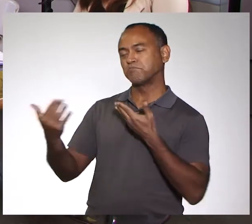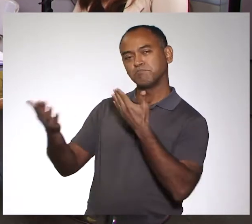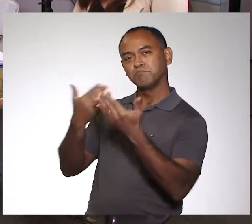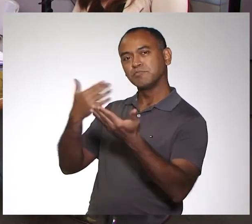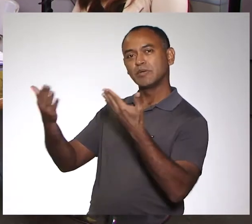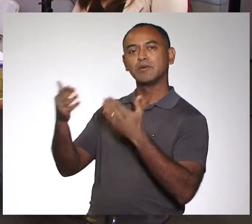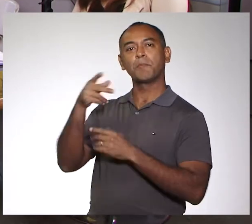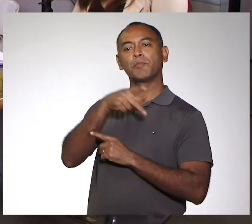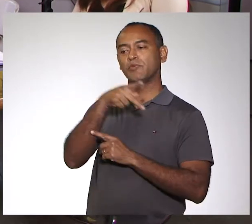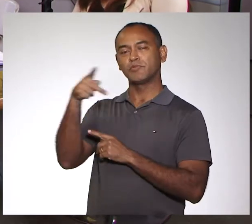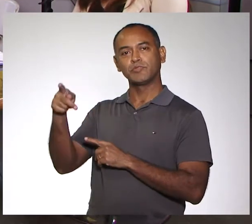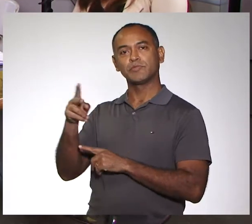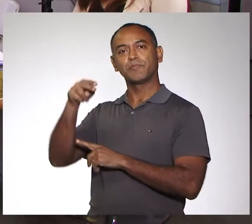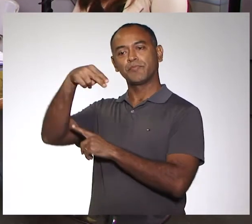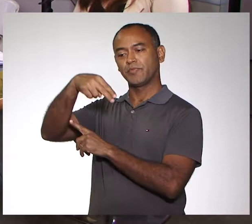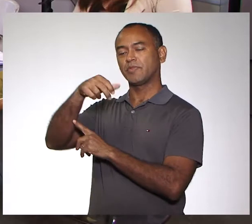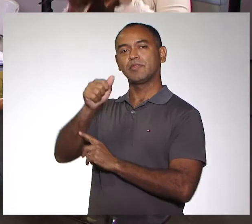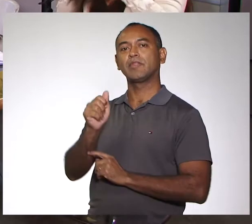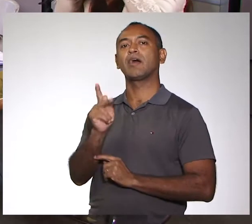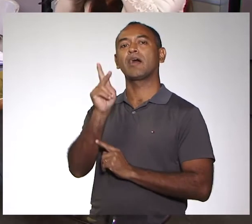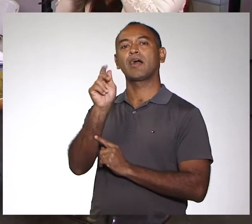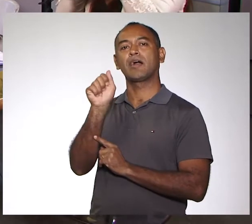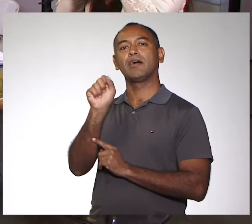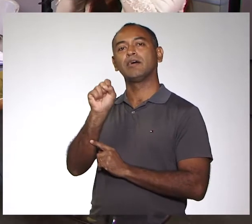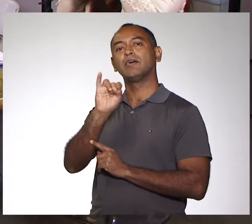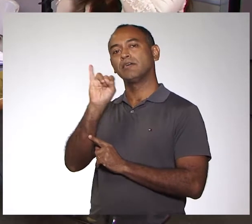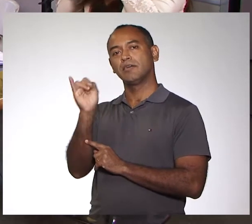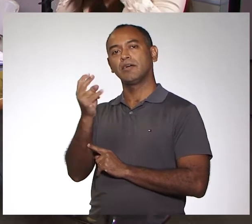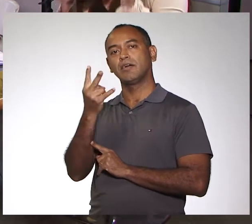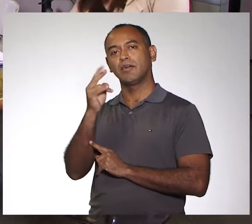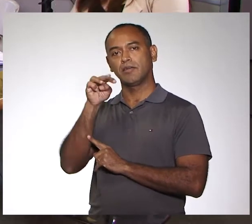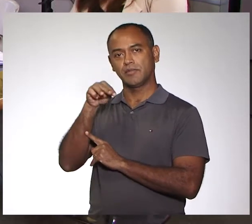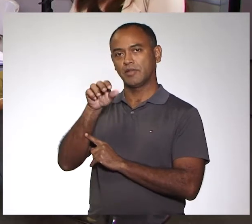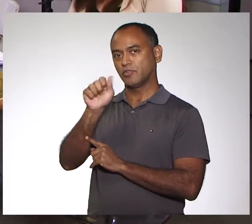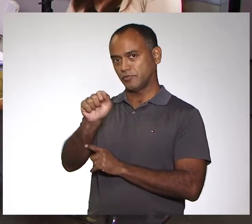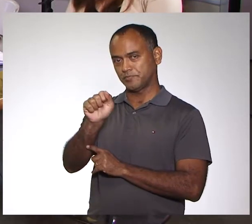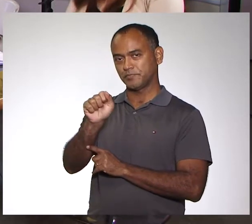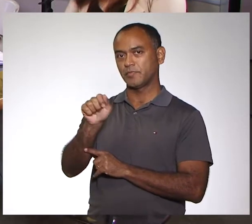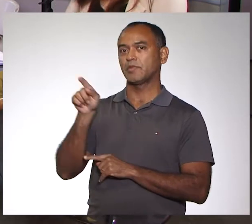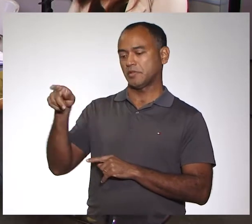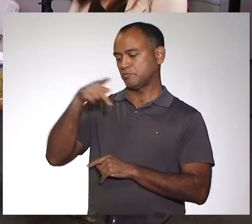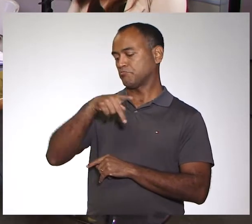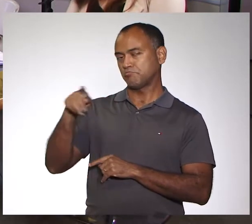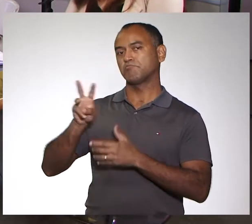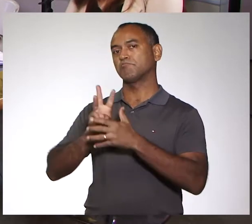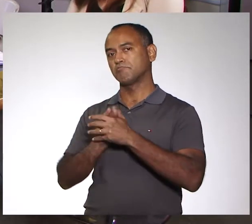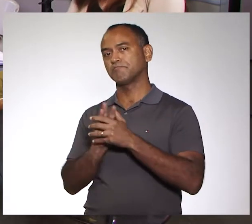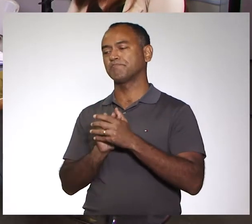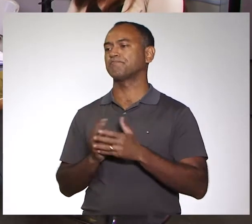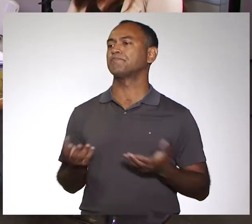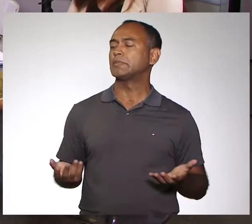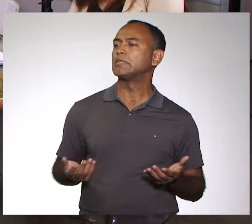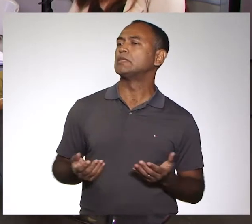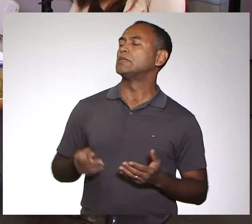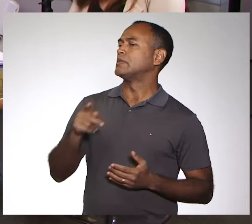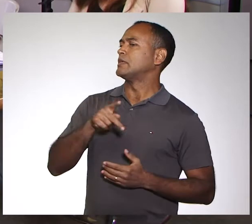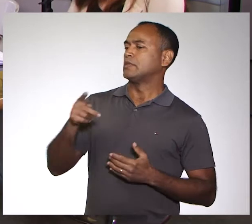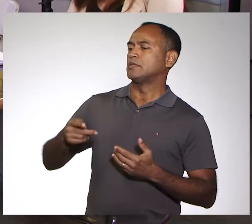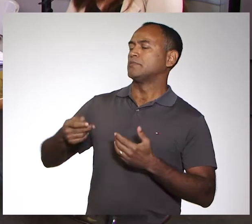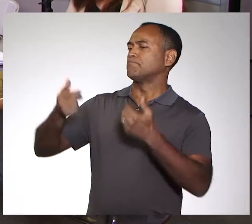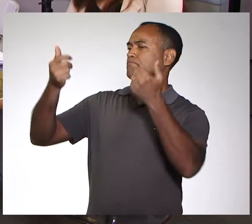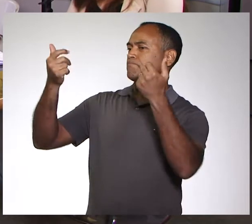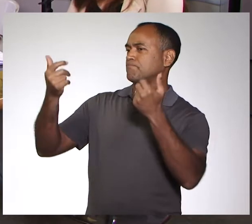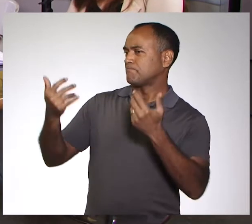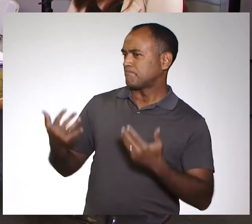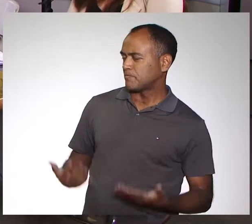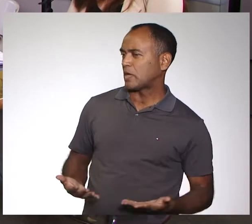professora Fabiana Nakashima, que é professora da UFRR. Professora, continuando a falar um pouco sobre pós-graduação,